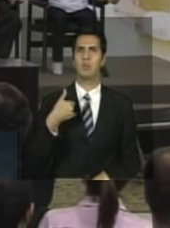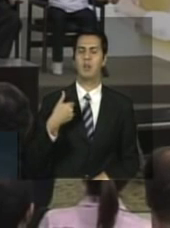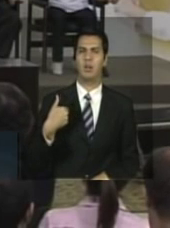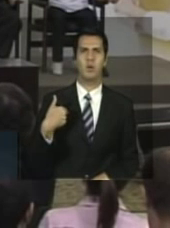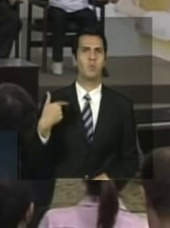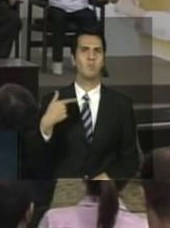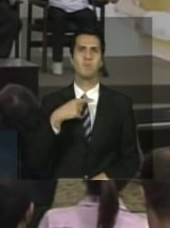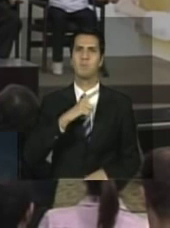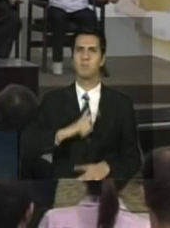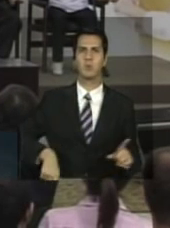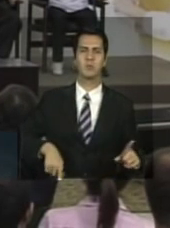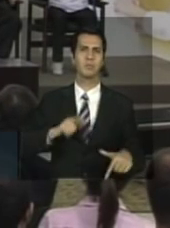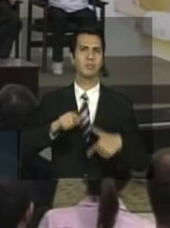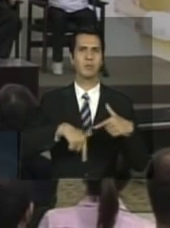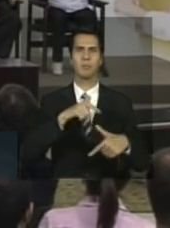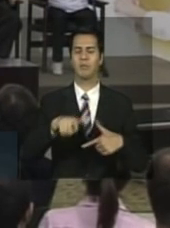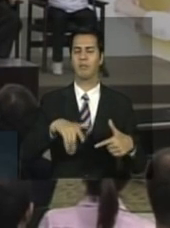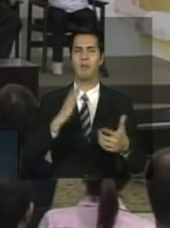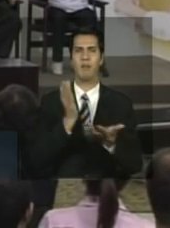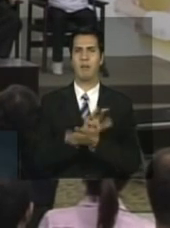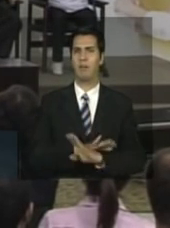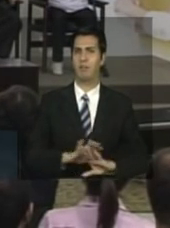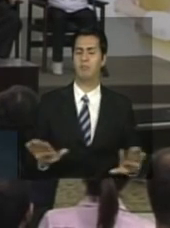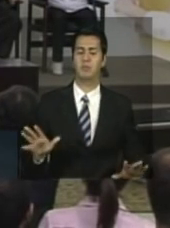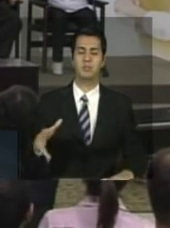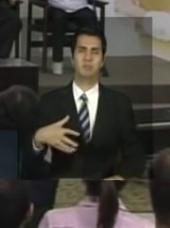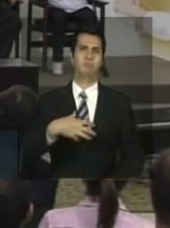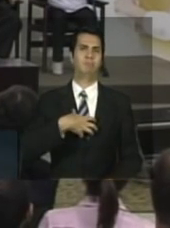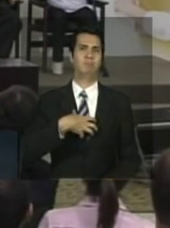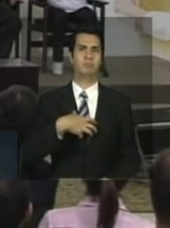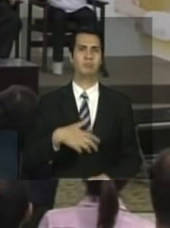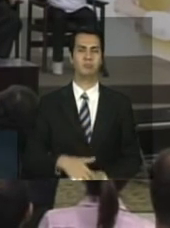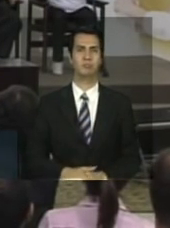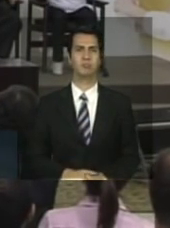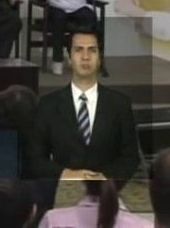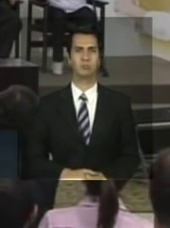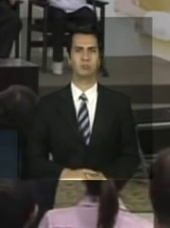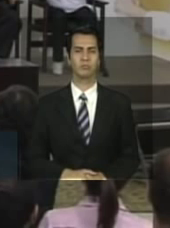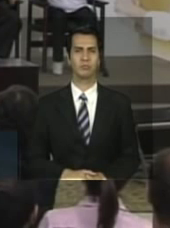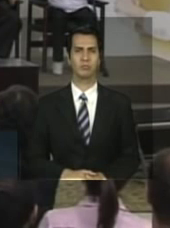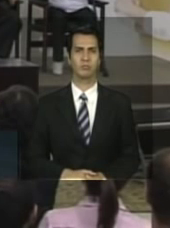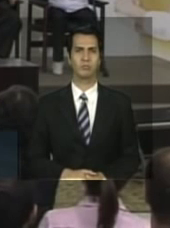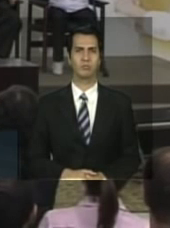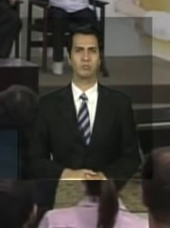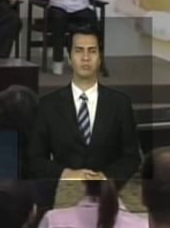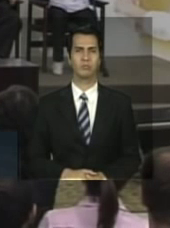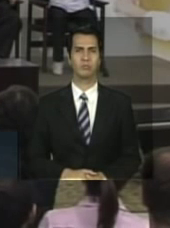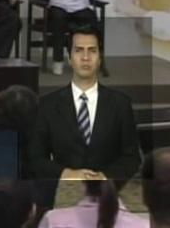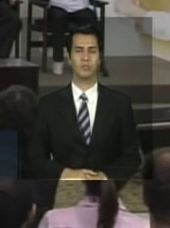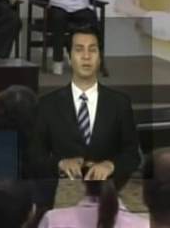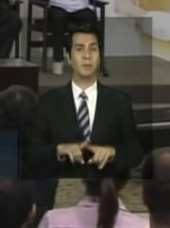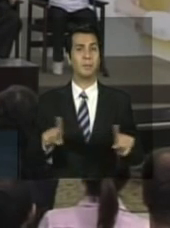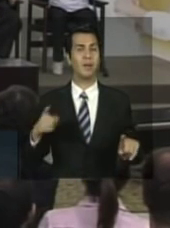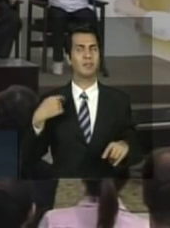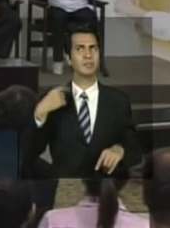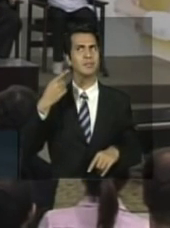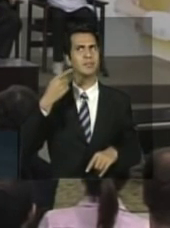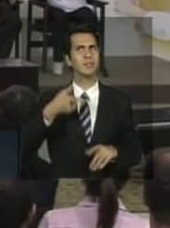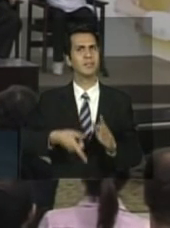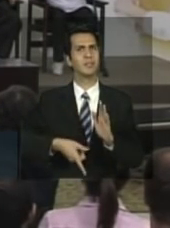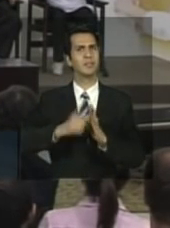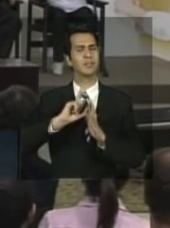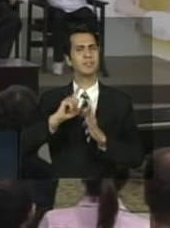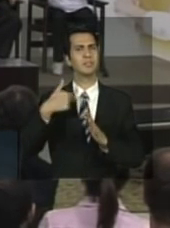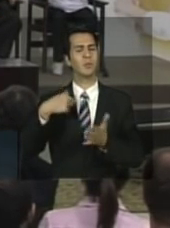poder trabalhar, mas, alegrou-me da conversa que eu tive com a